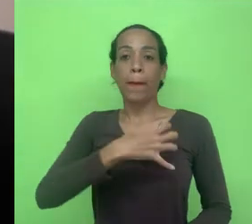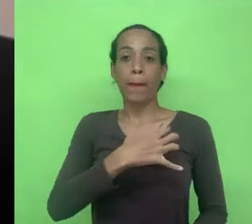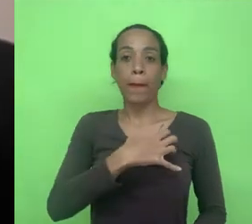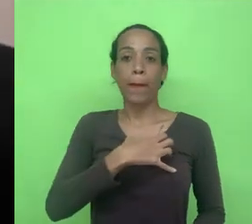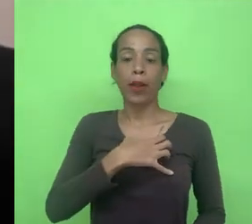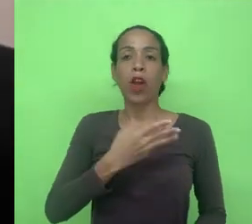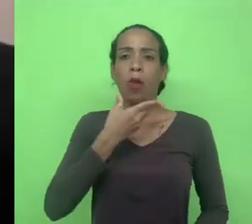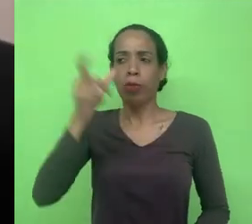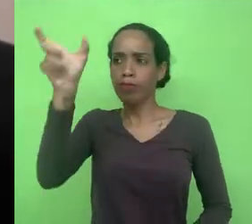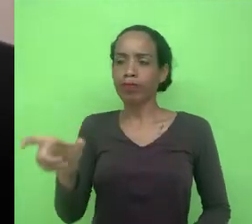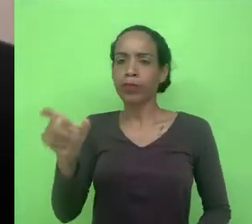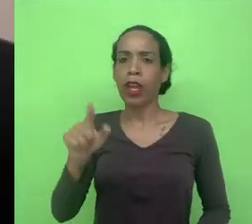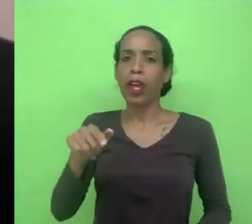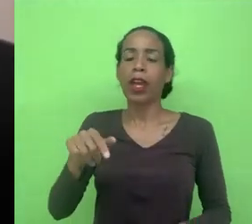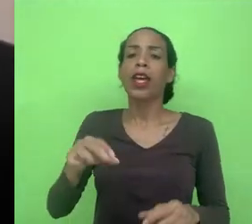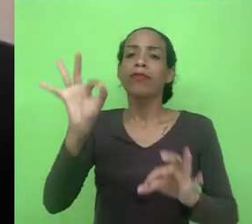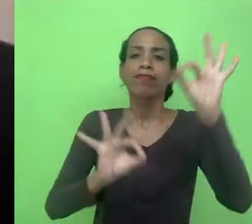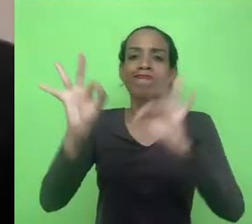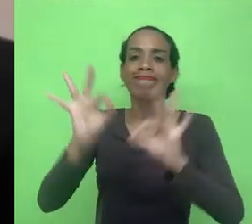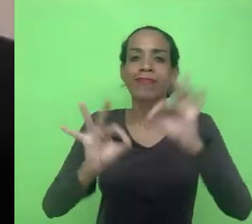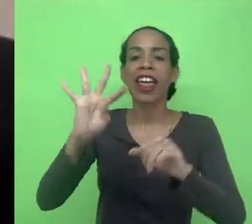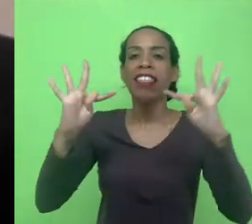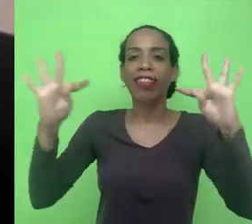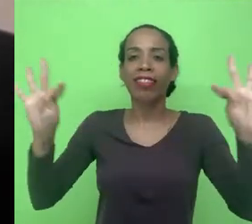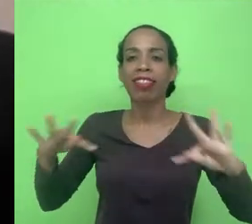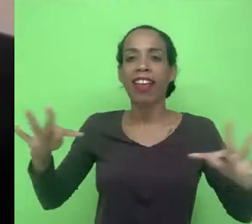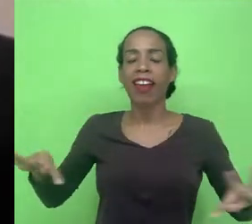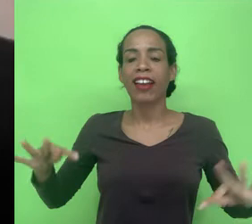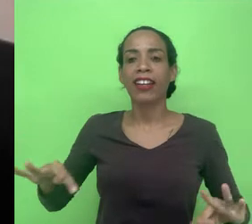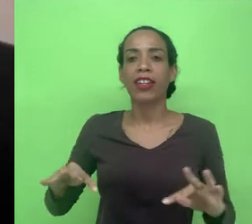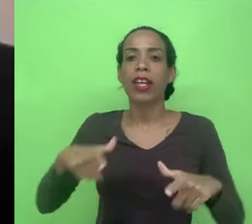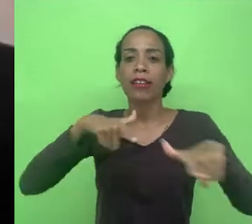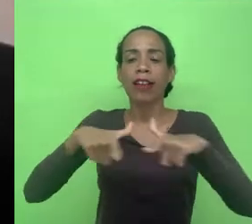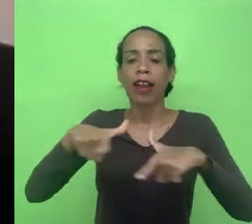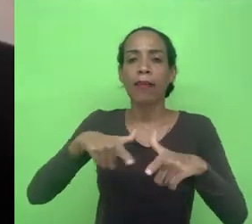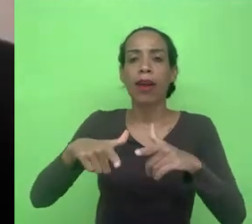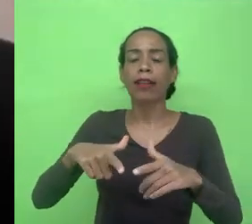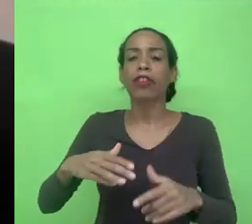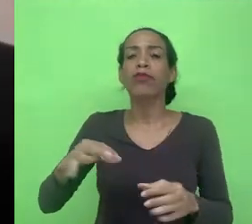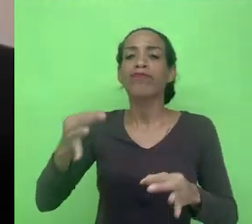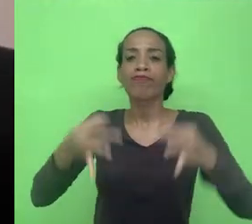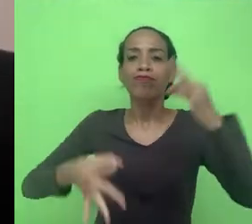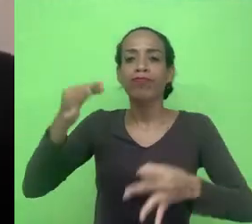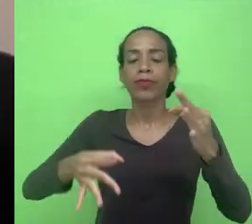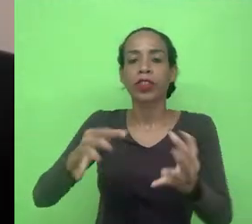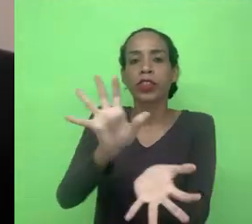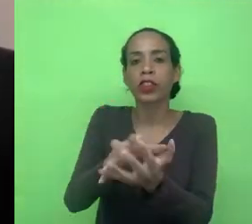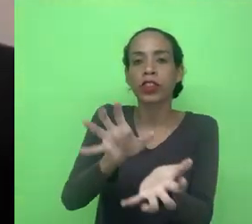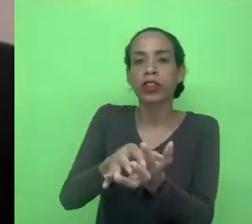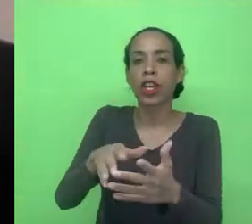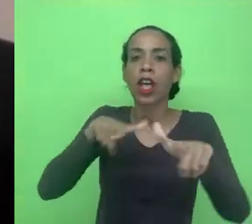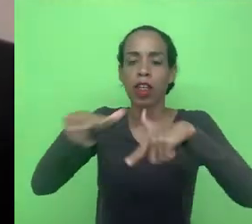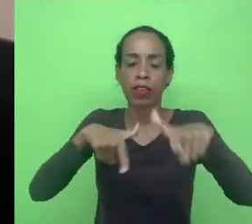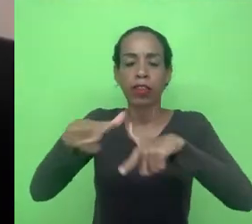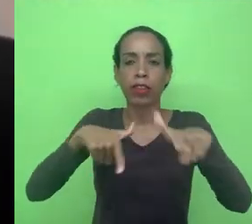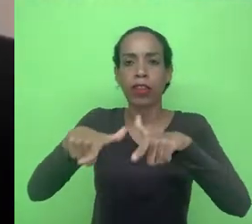técnico judiciário do TRT da Sexta Região, de Pernambuco, atuando no Fórum de Recife, na área acadêmica, além de estar cursando mestrado